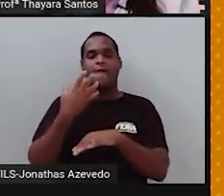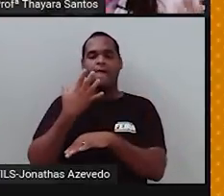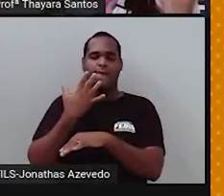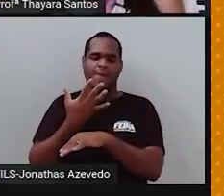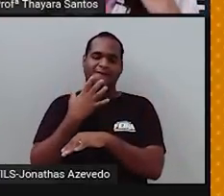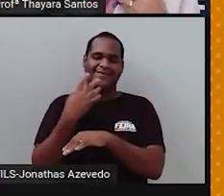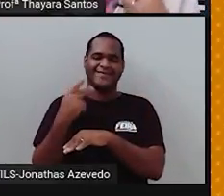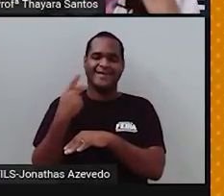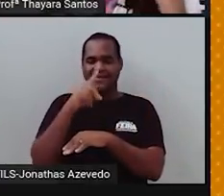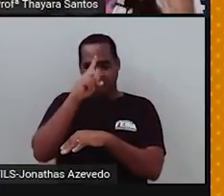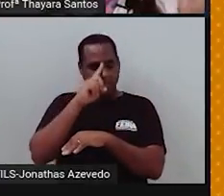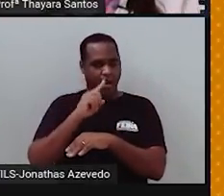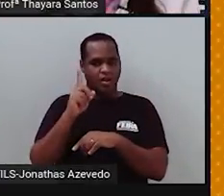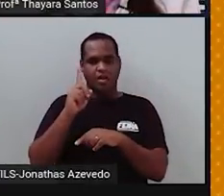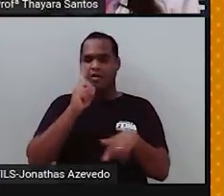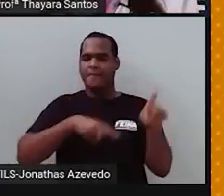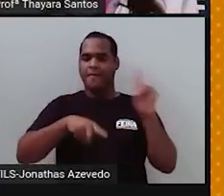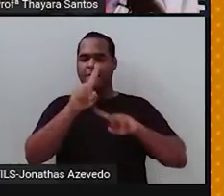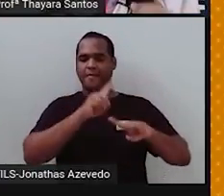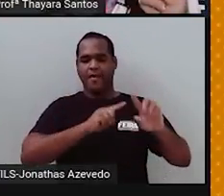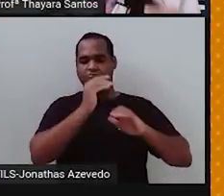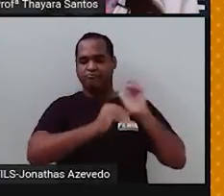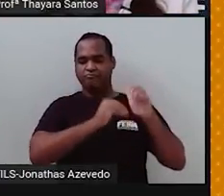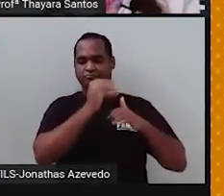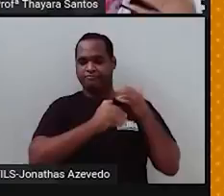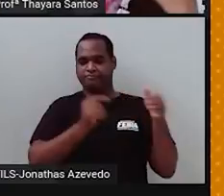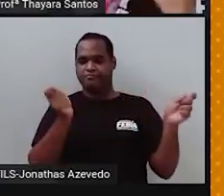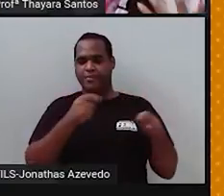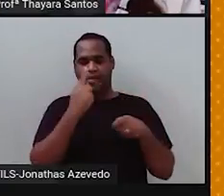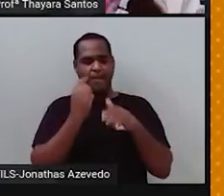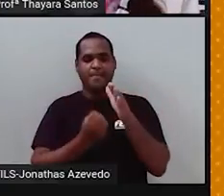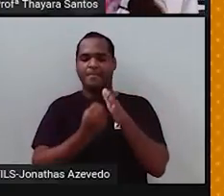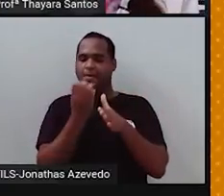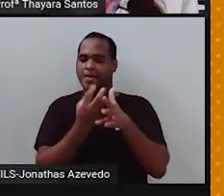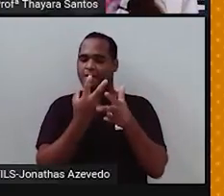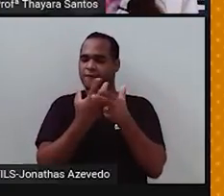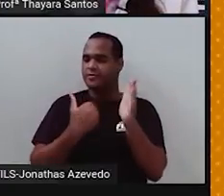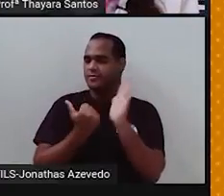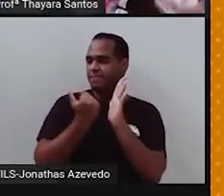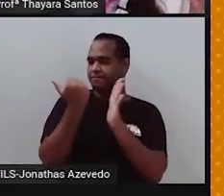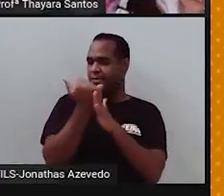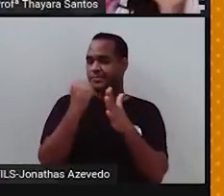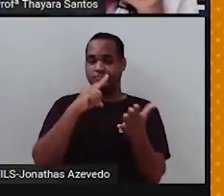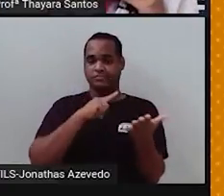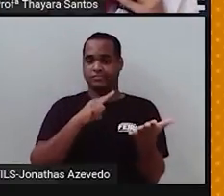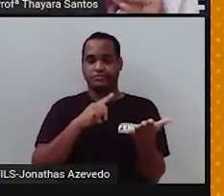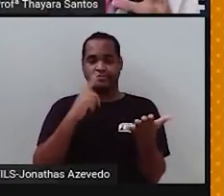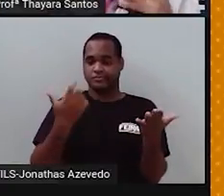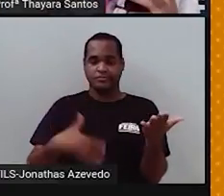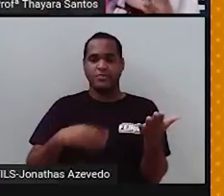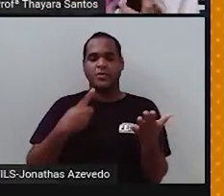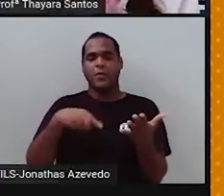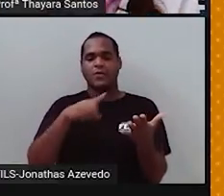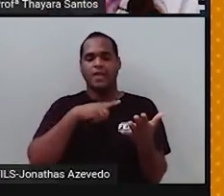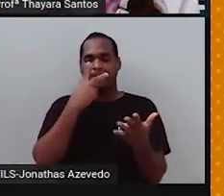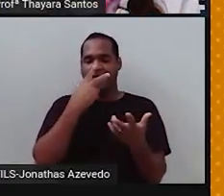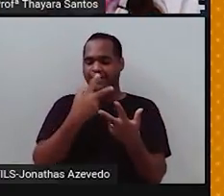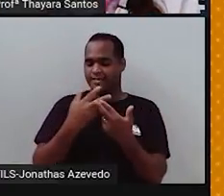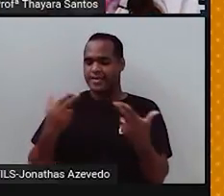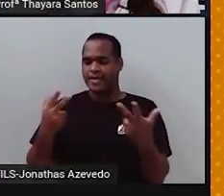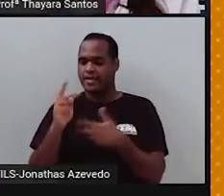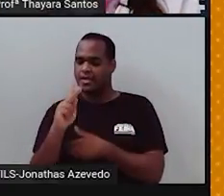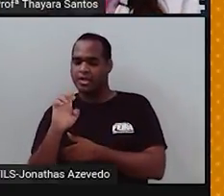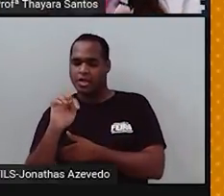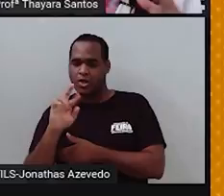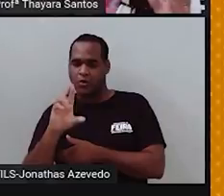amarela, ela era dominante. Ela aparecia mais ali nos indivíduos quando a gente tinha heterozigotos naquela